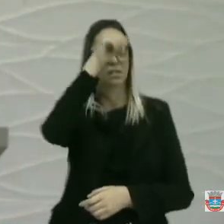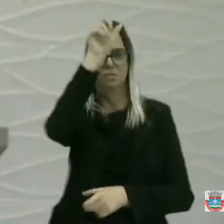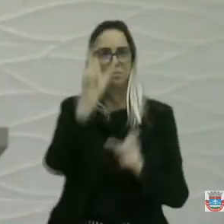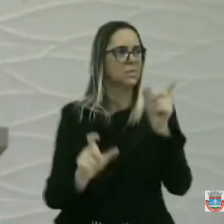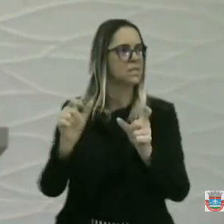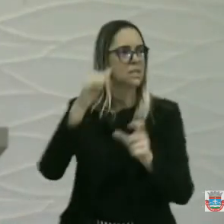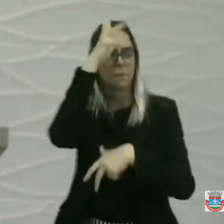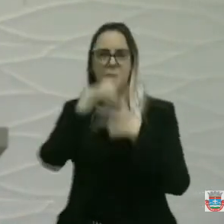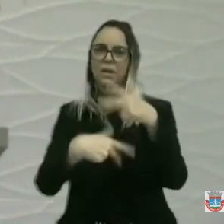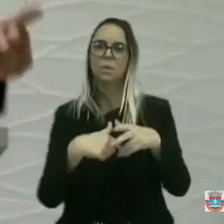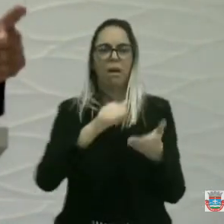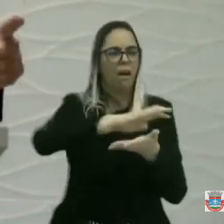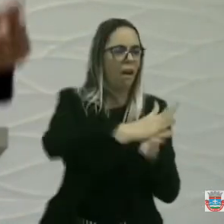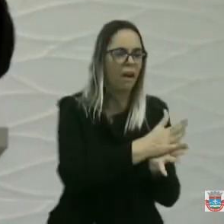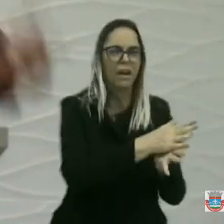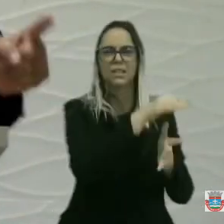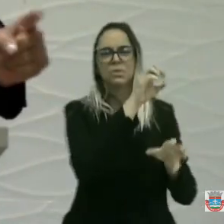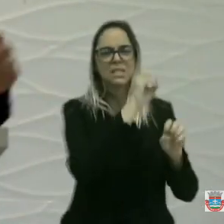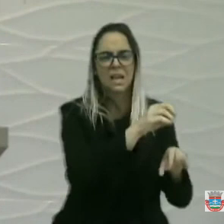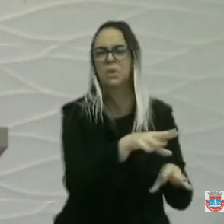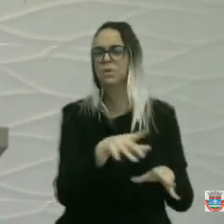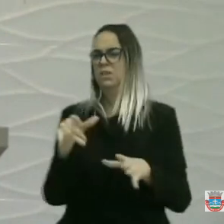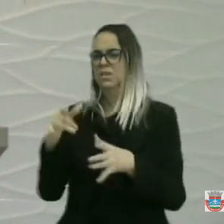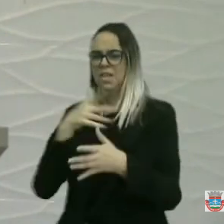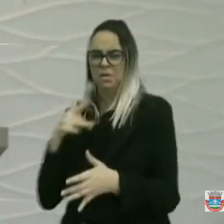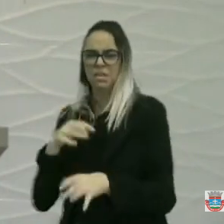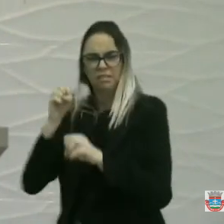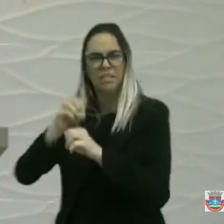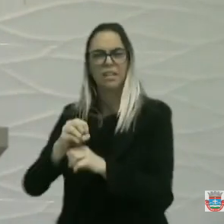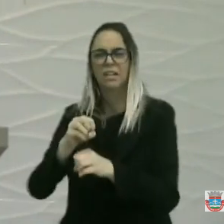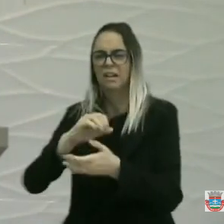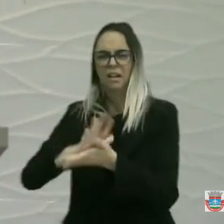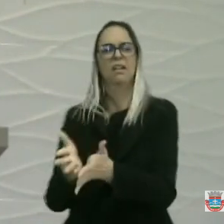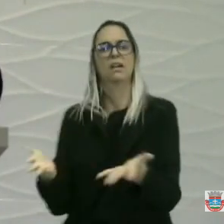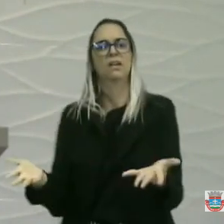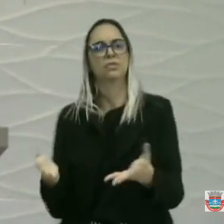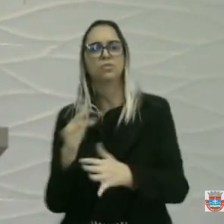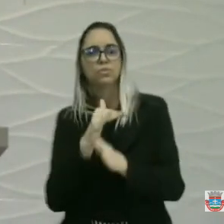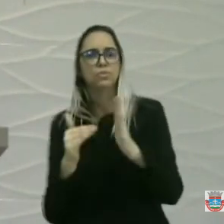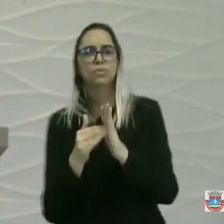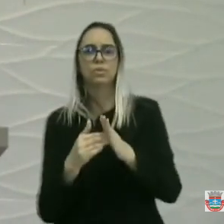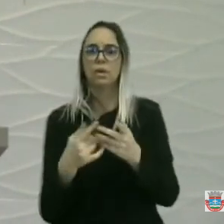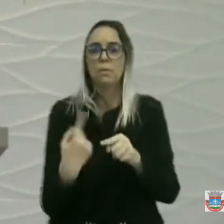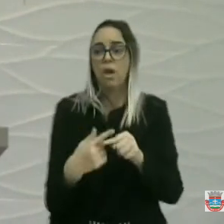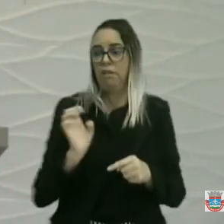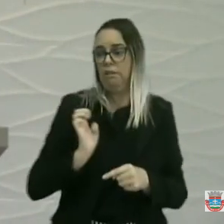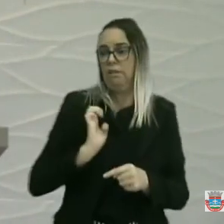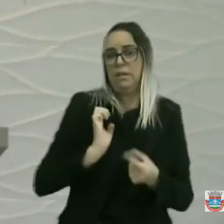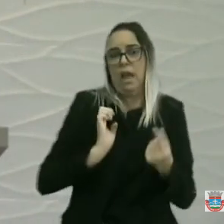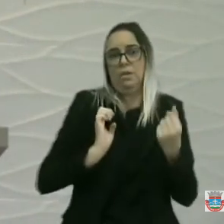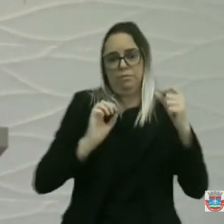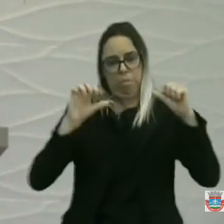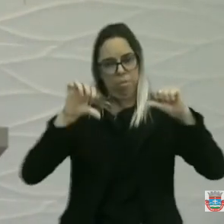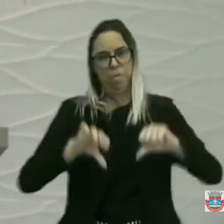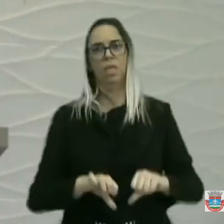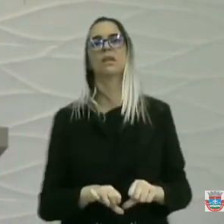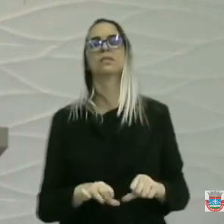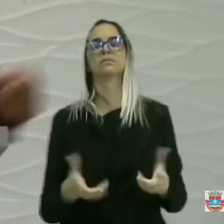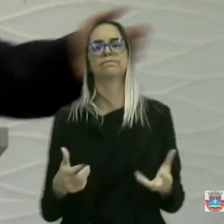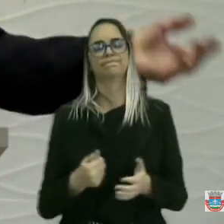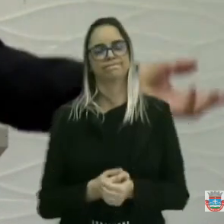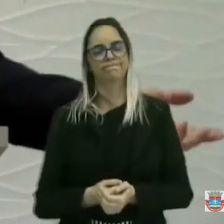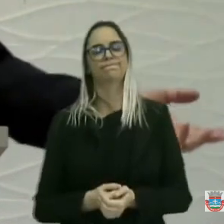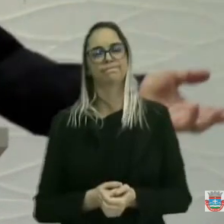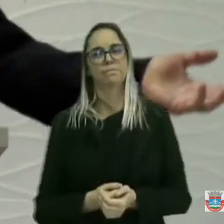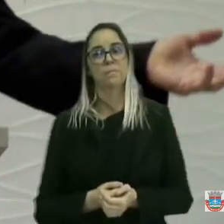a educação. Vai prejudicar tudo. Porque vai cair o recurso do município. Aí